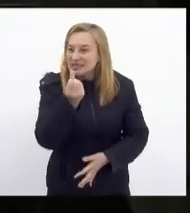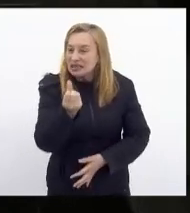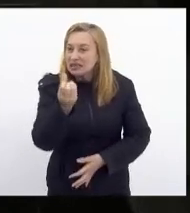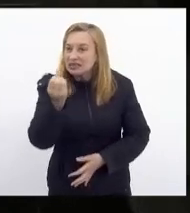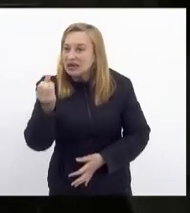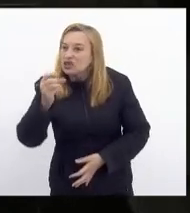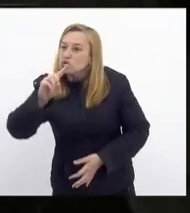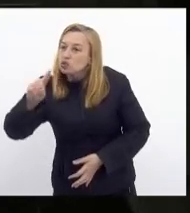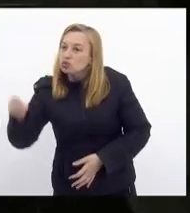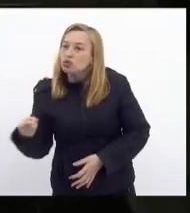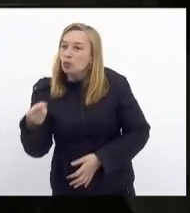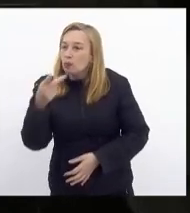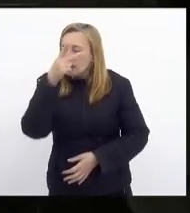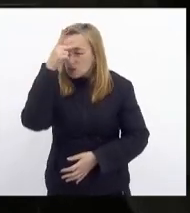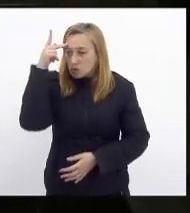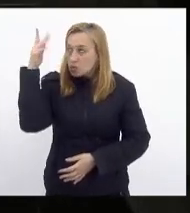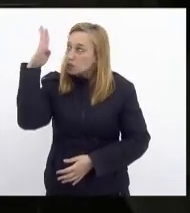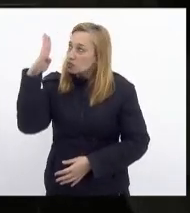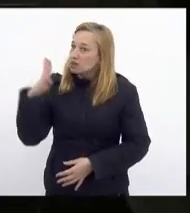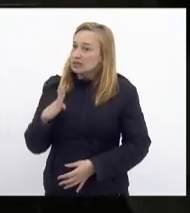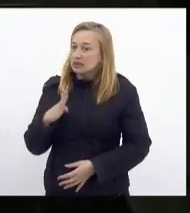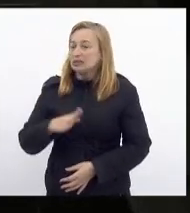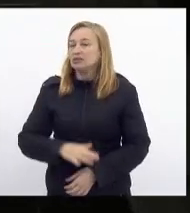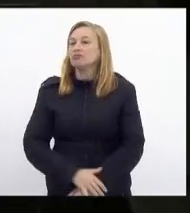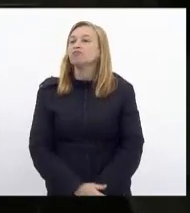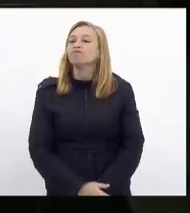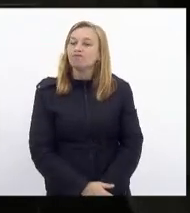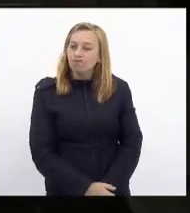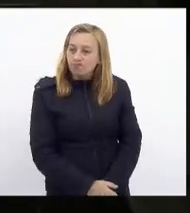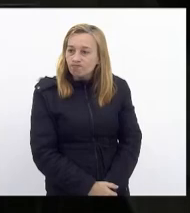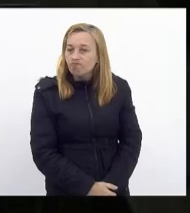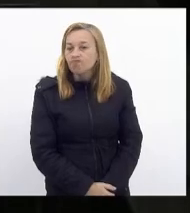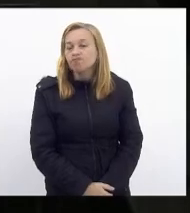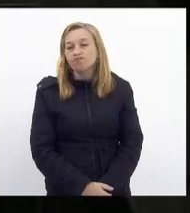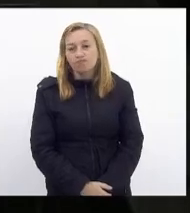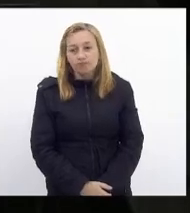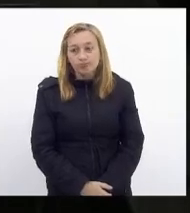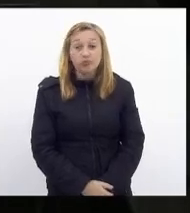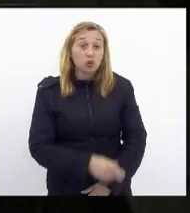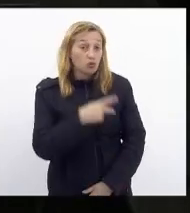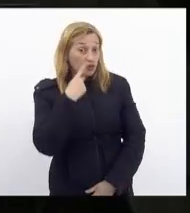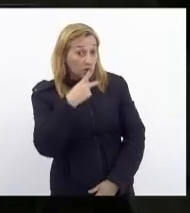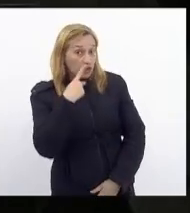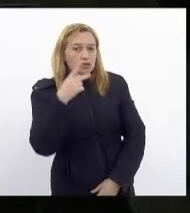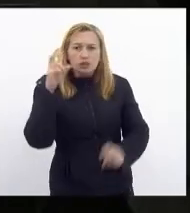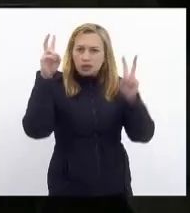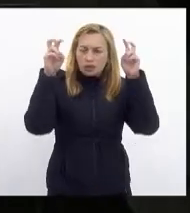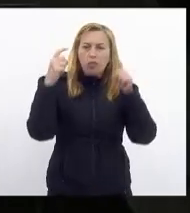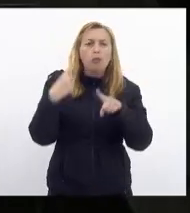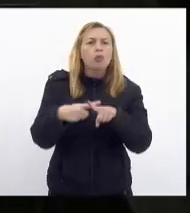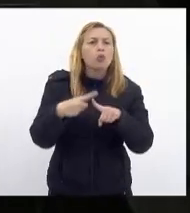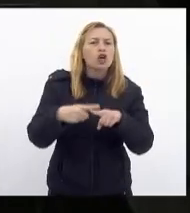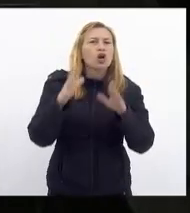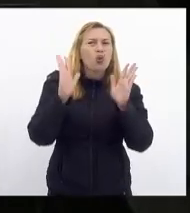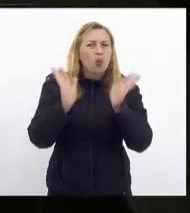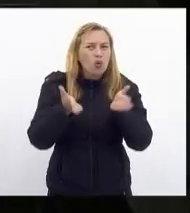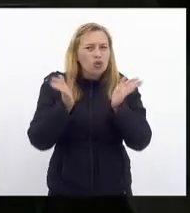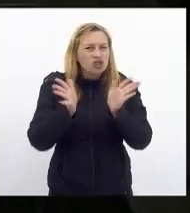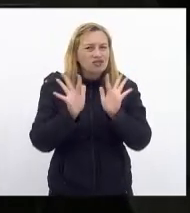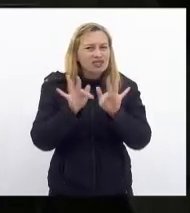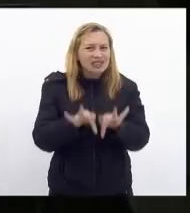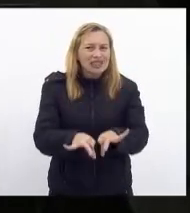mil brasileiros e estou trazendo esse tema porque hoje se encerra